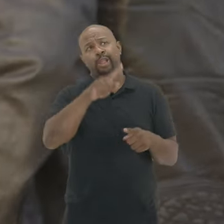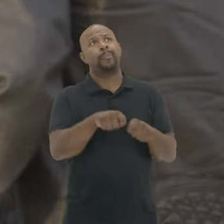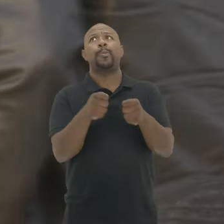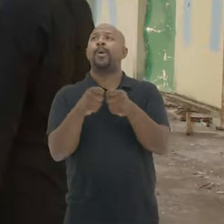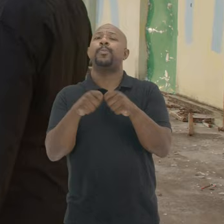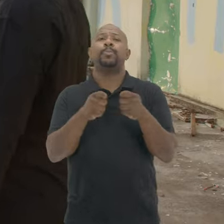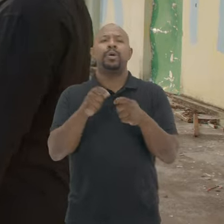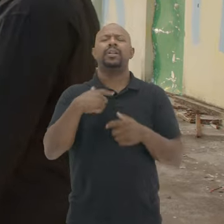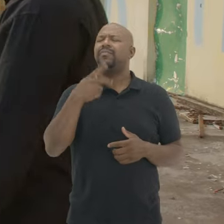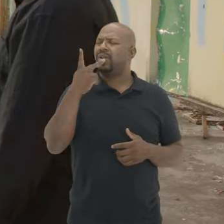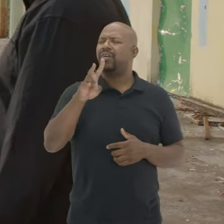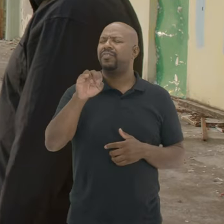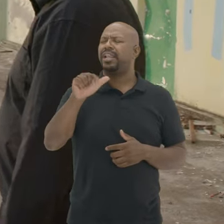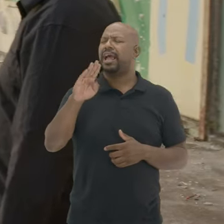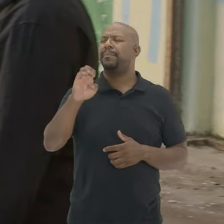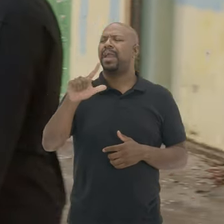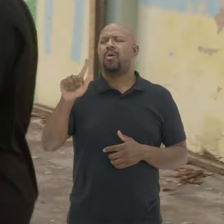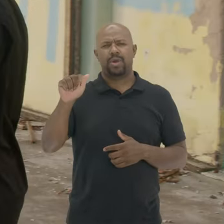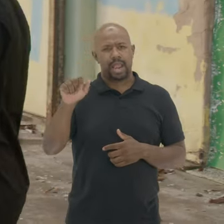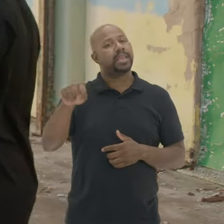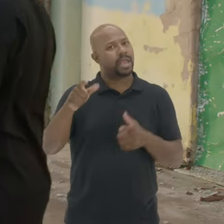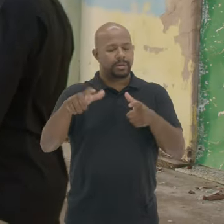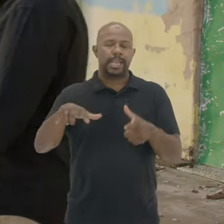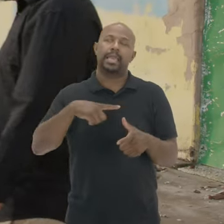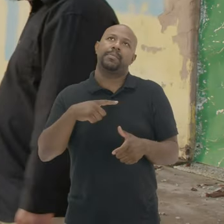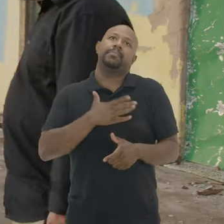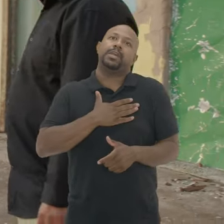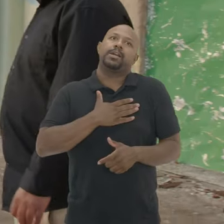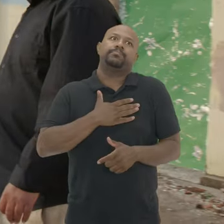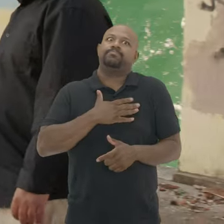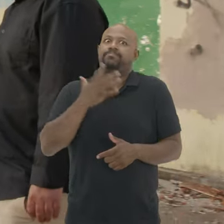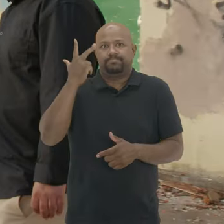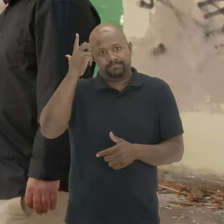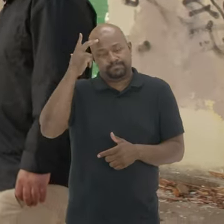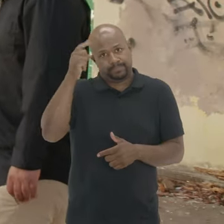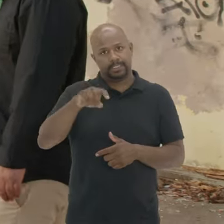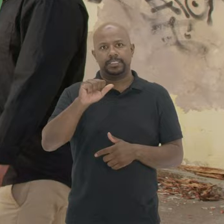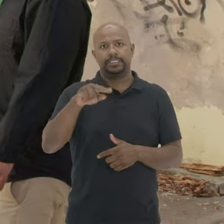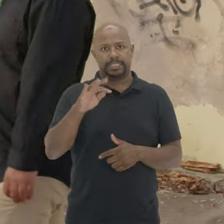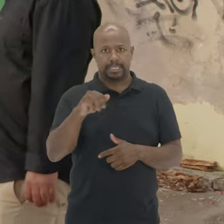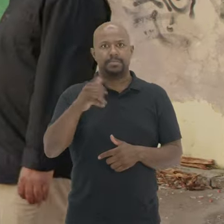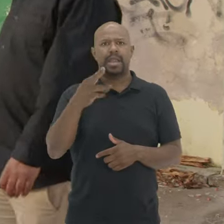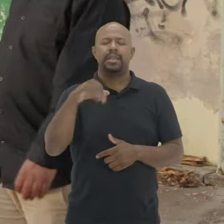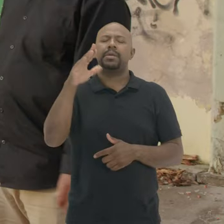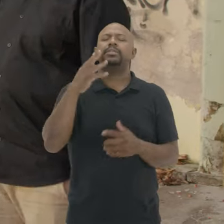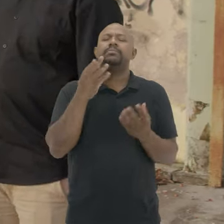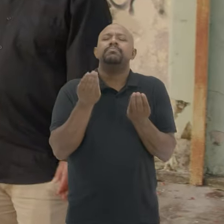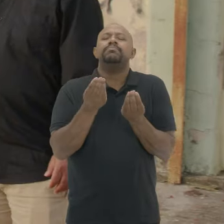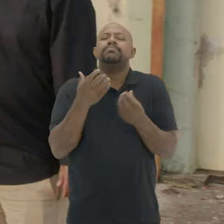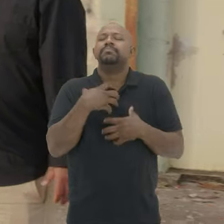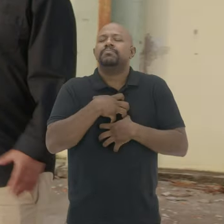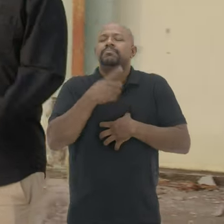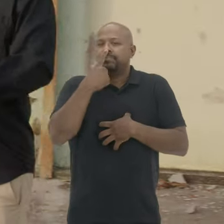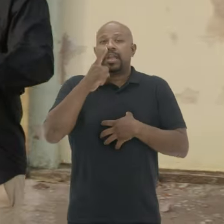tu falou Da Vila Belga Como um desses lugares Tombados Que para mim É o cartão postal Aqui de Santa Maria Um dos lugares Mais